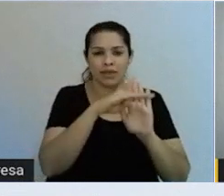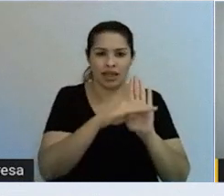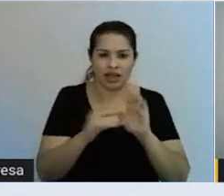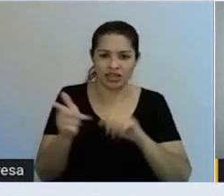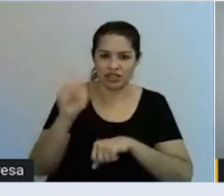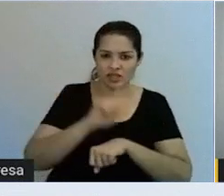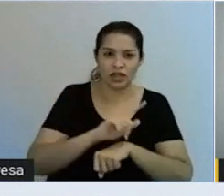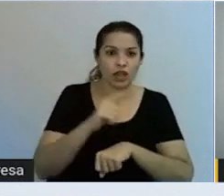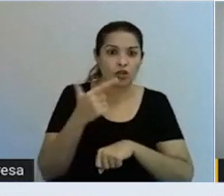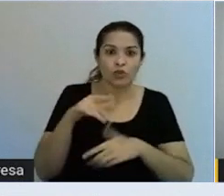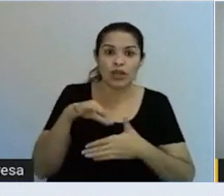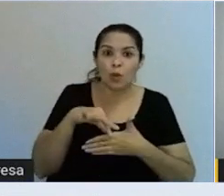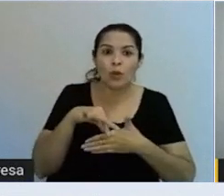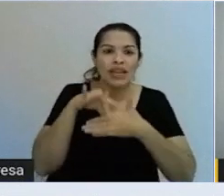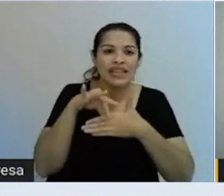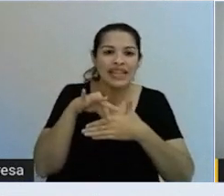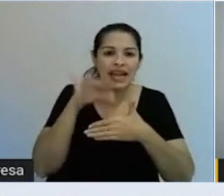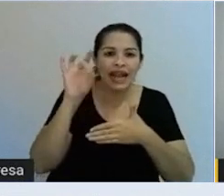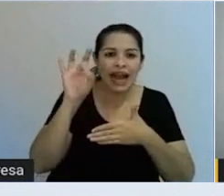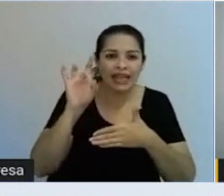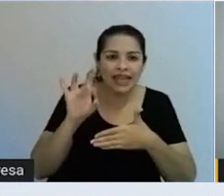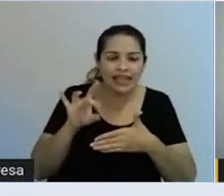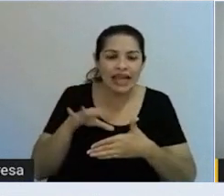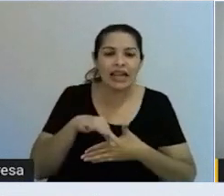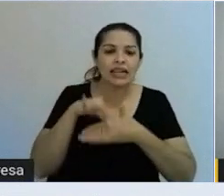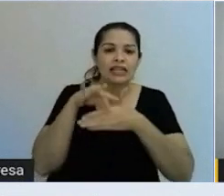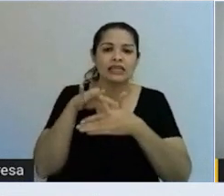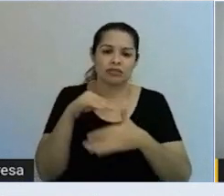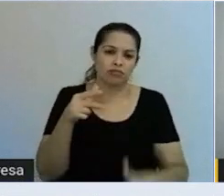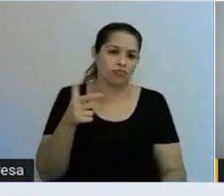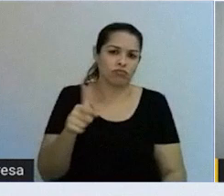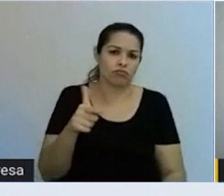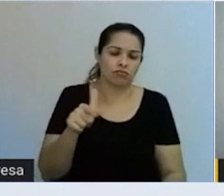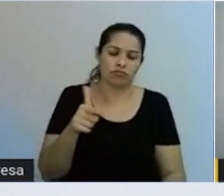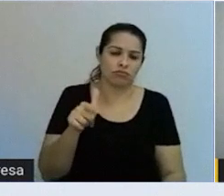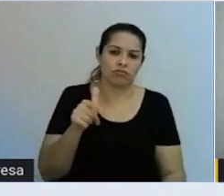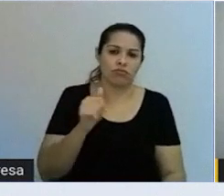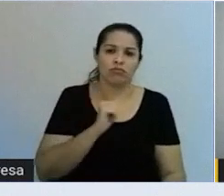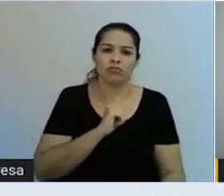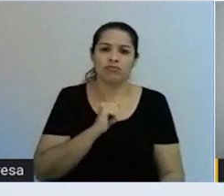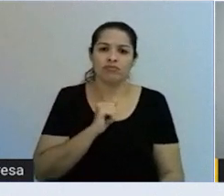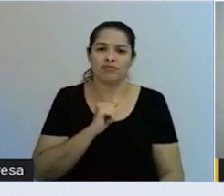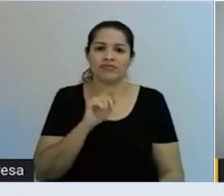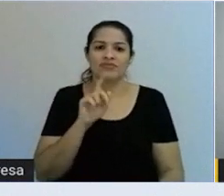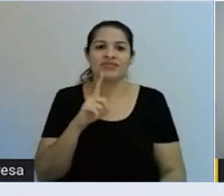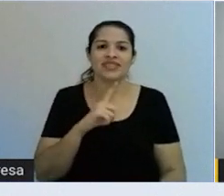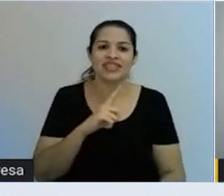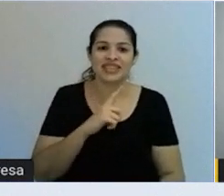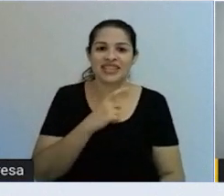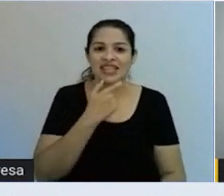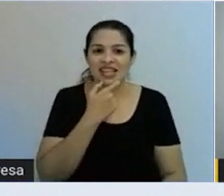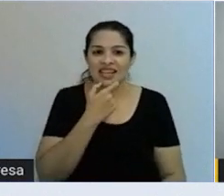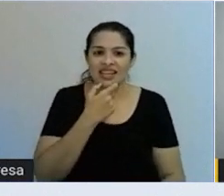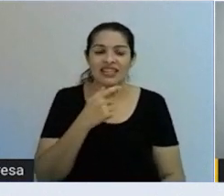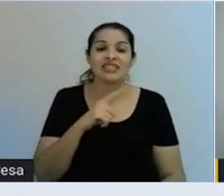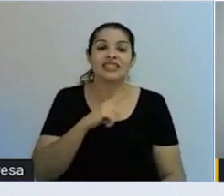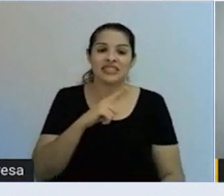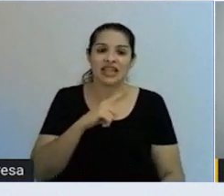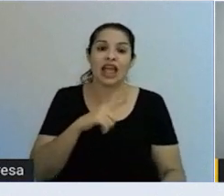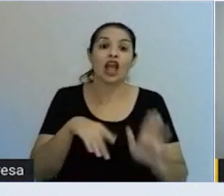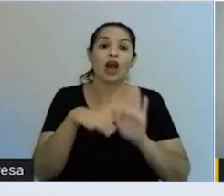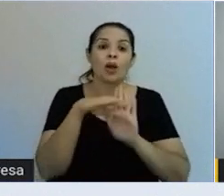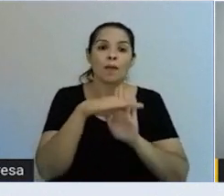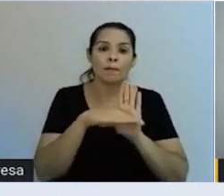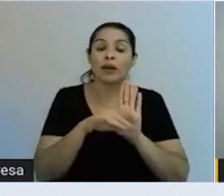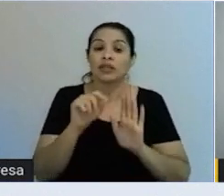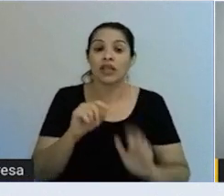líder para cada pilar. Ele tem lá, como eu gosto de falar em inglês, eles têm um plant manager. Eles têm um